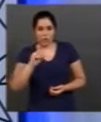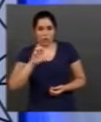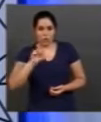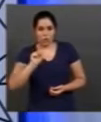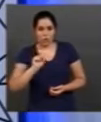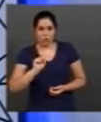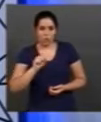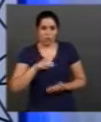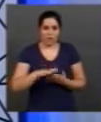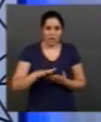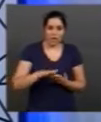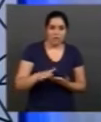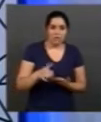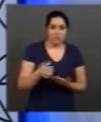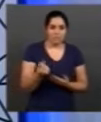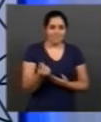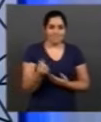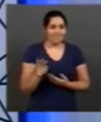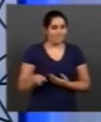incorporado nessas commodities,